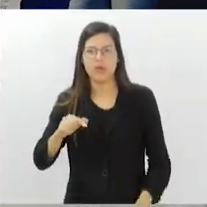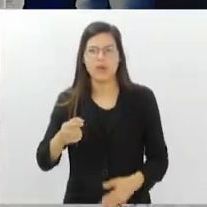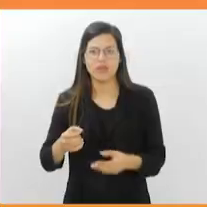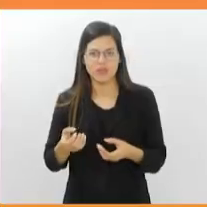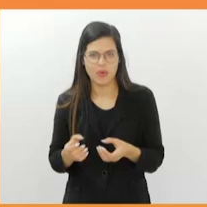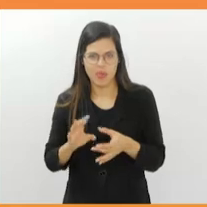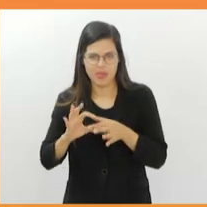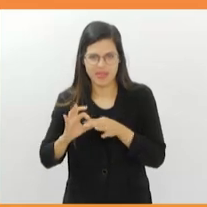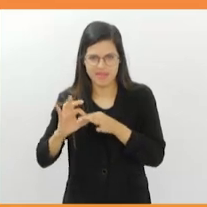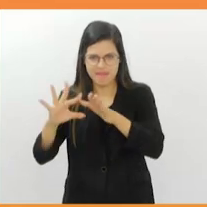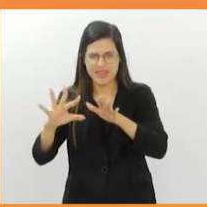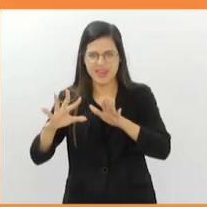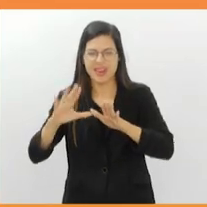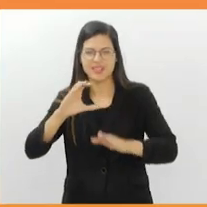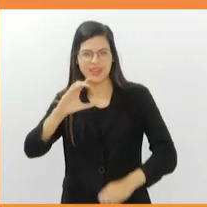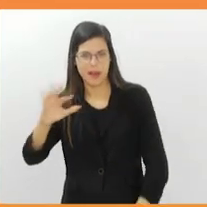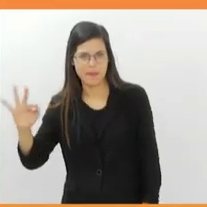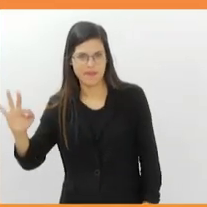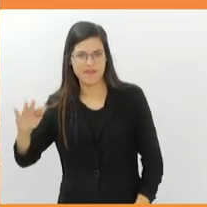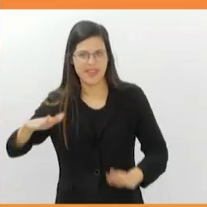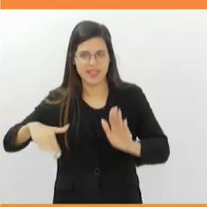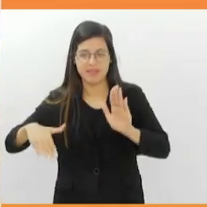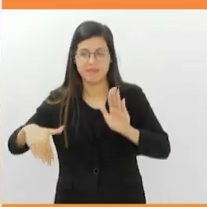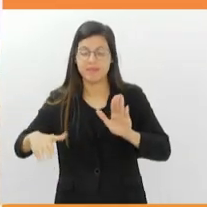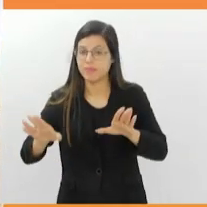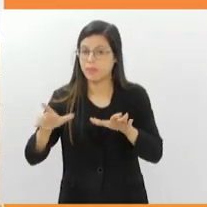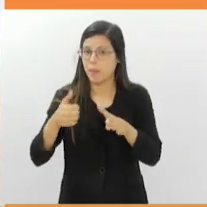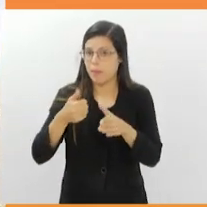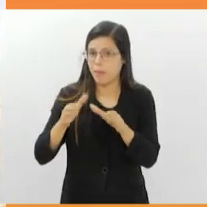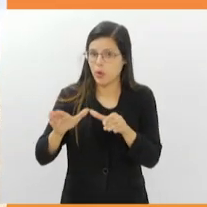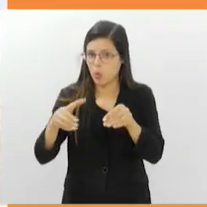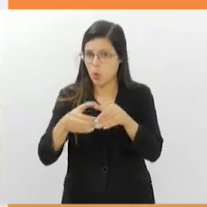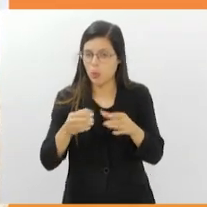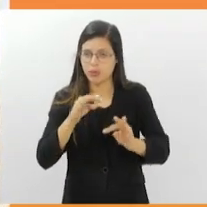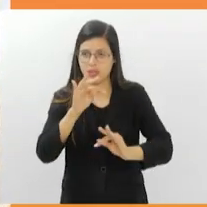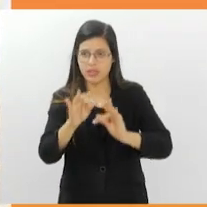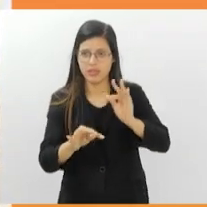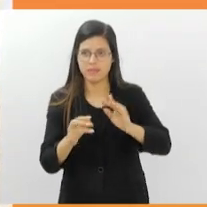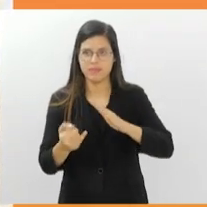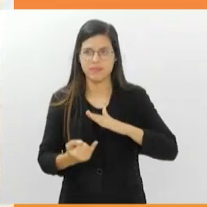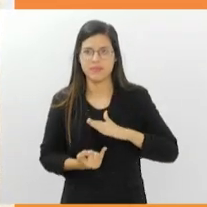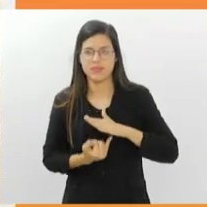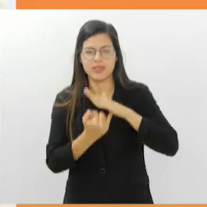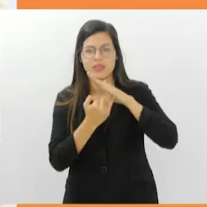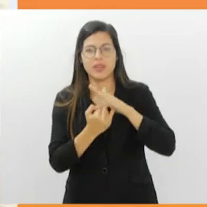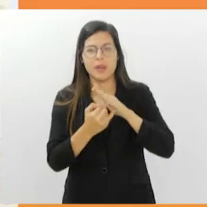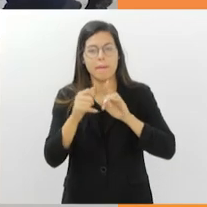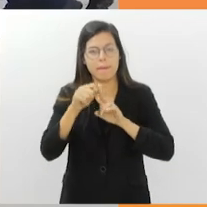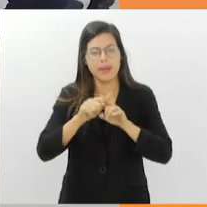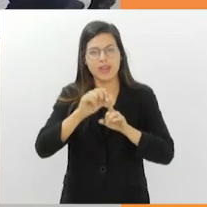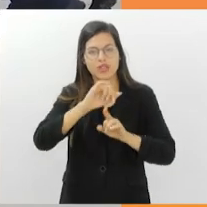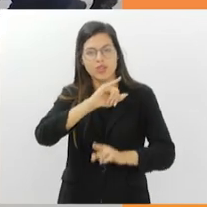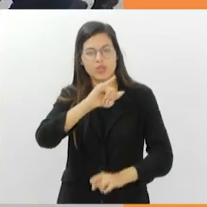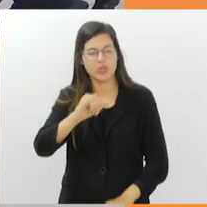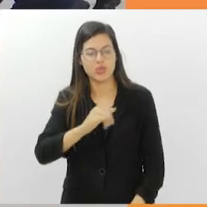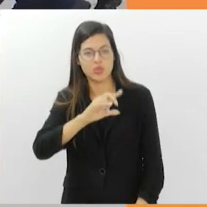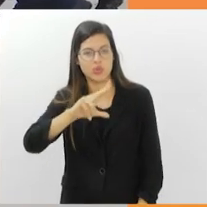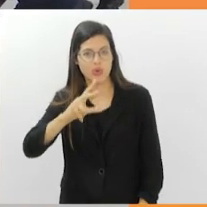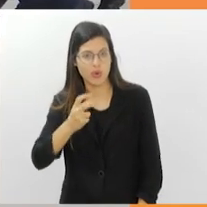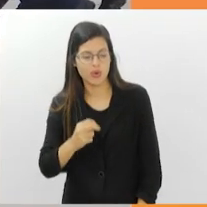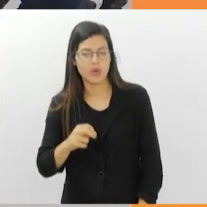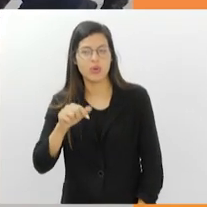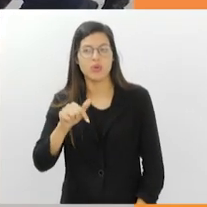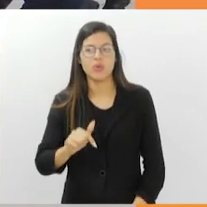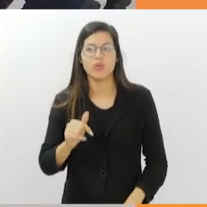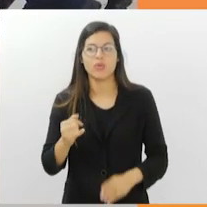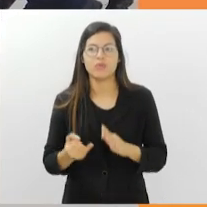em Cabo Frio. Essa foi a primeira turma de animais reabilitados pela instituição desde julho, quando o Albatroz assumiu